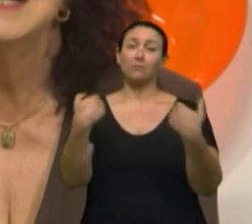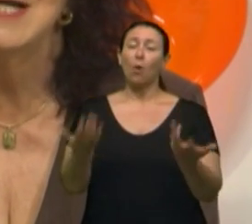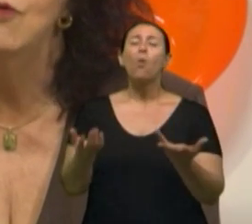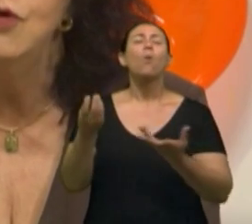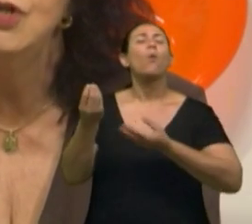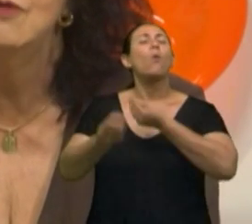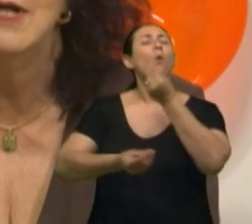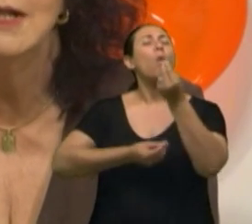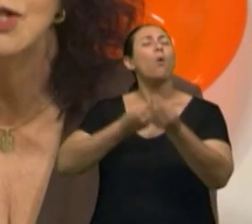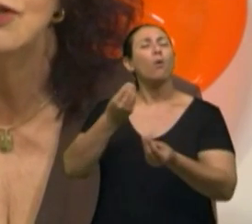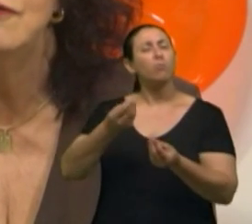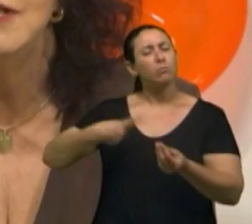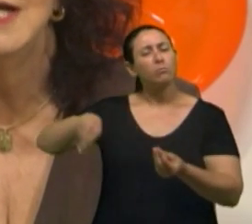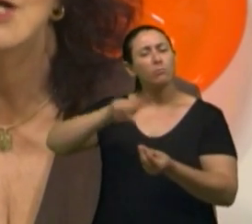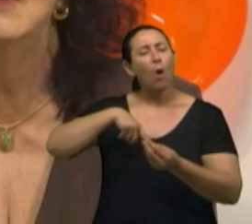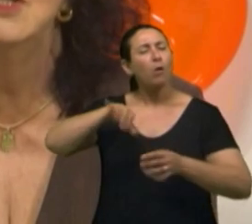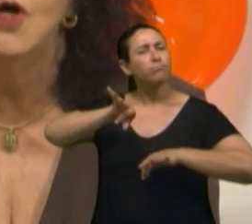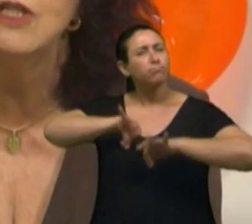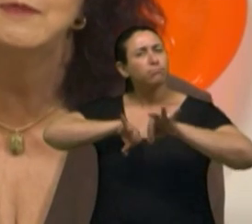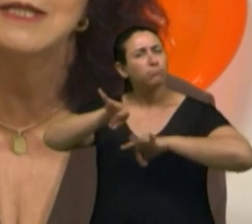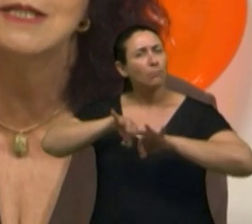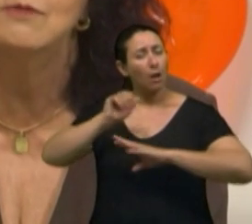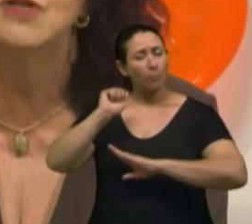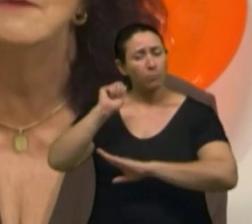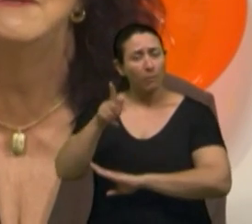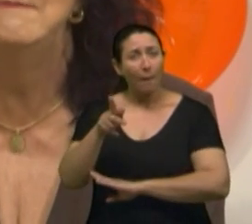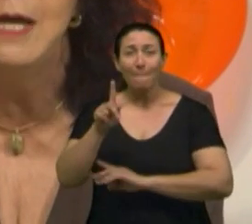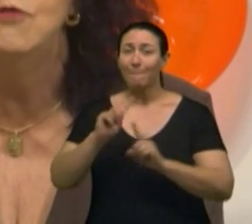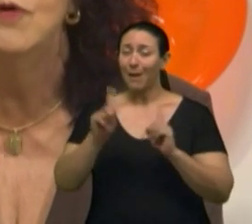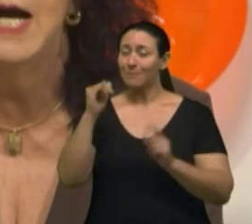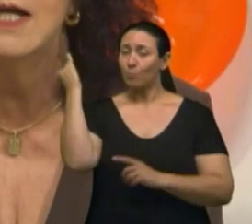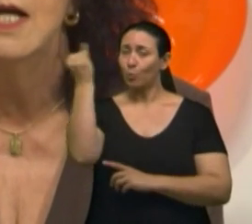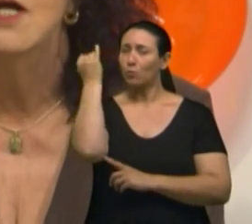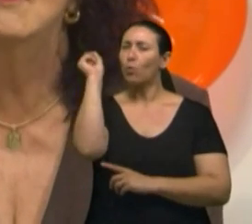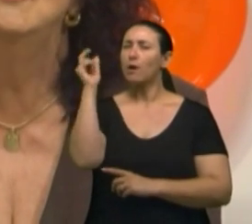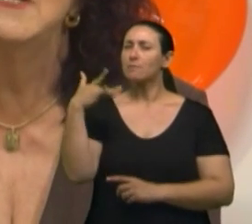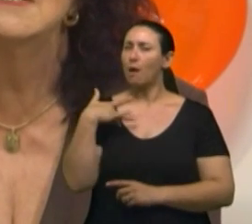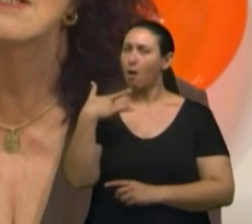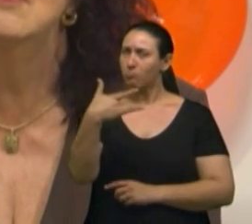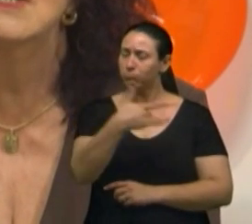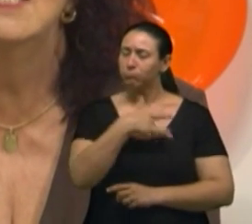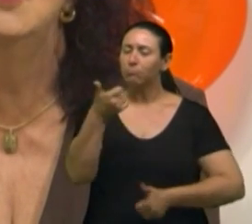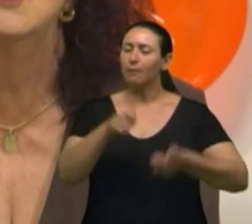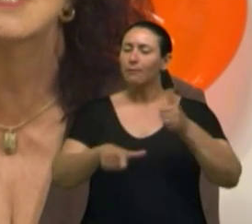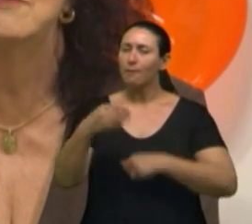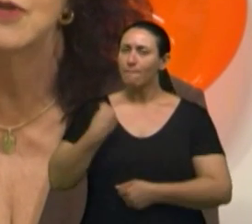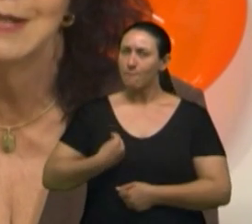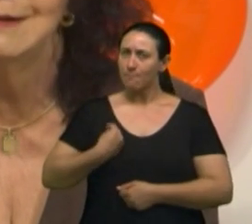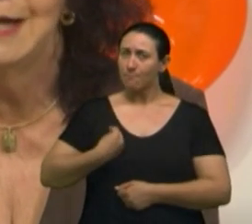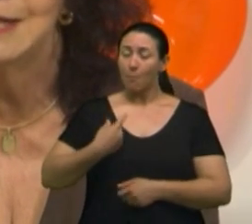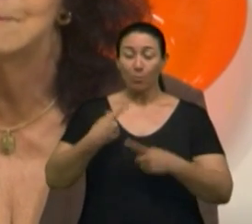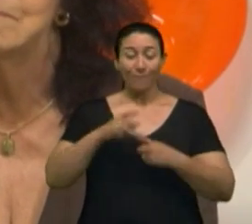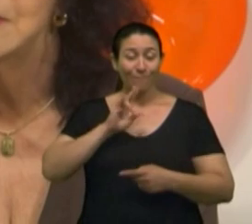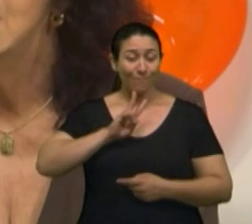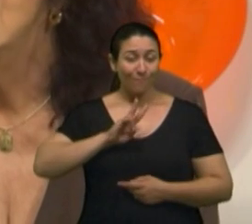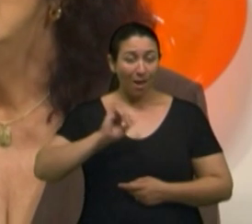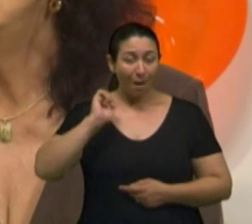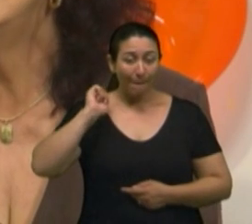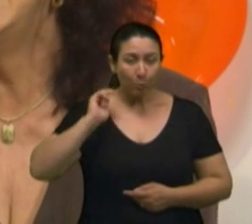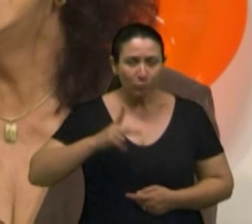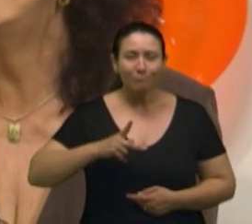Ter saúde e qualidade de vida é o que nós pensamos em primeiro lugar quando pensamos em nos aposentar.